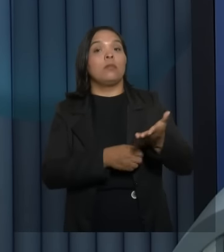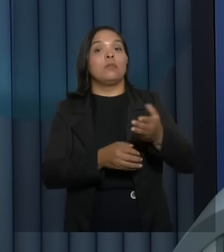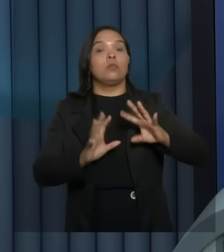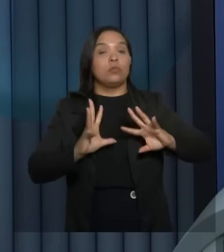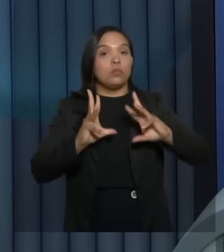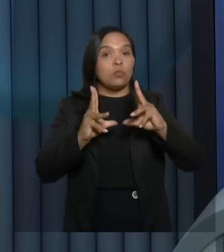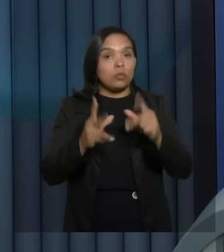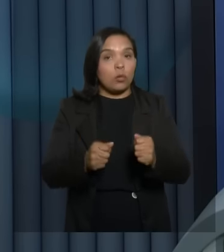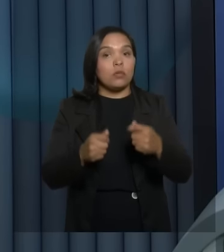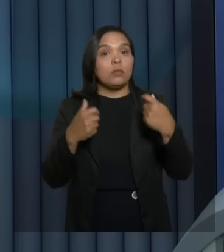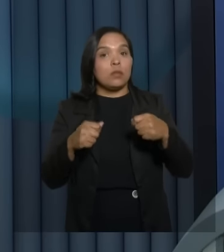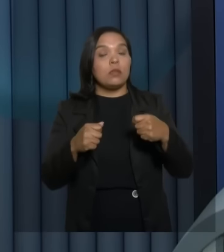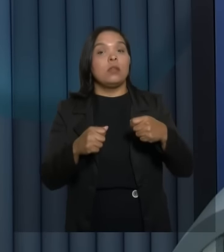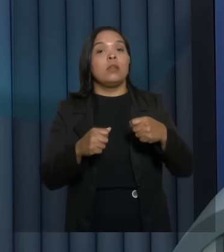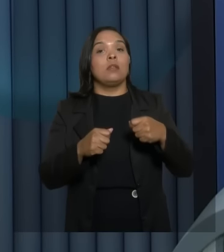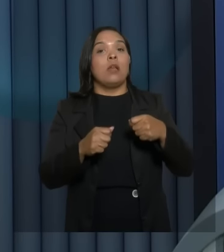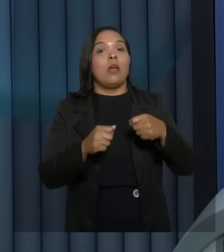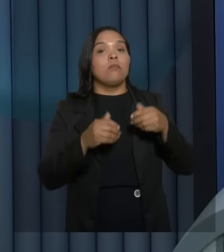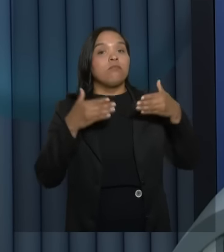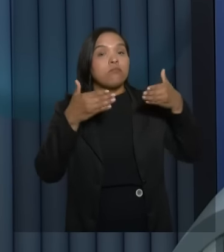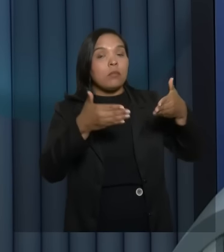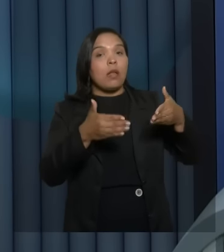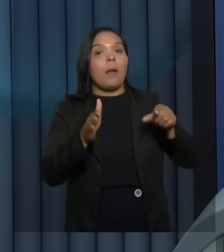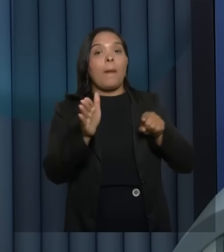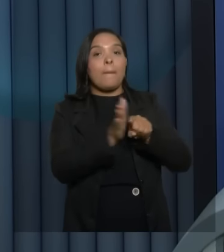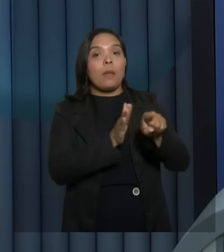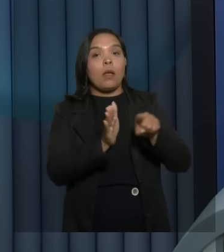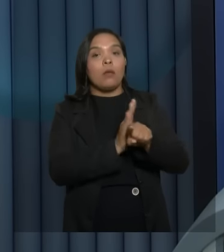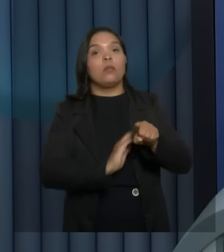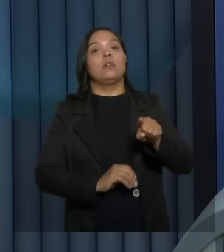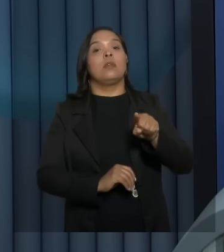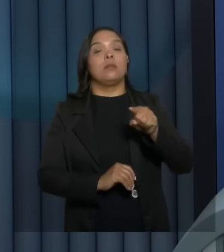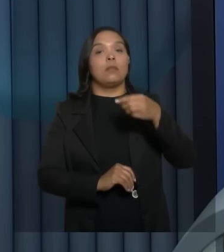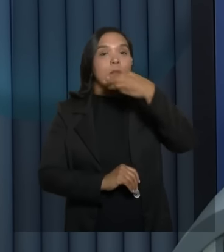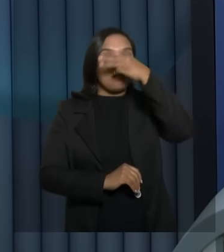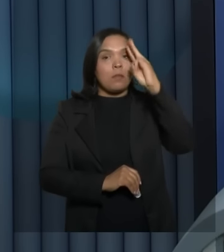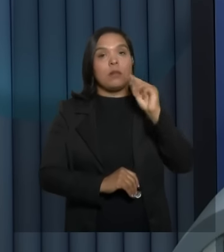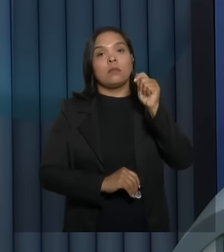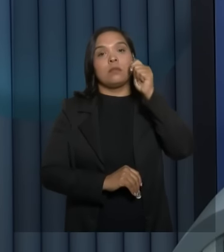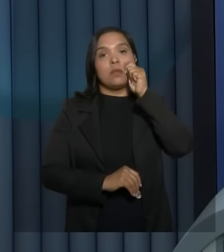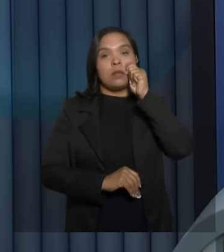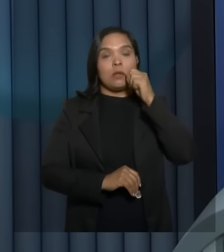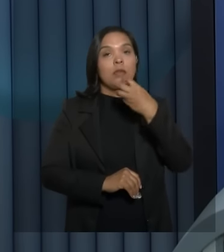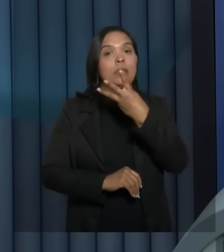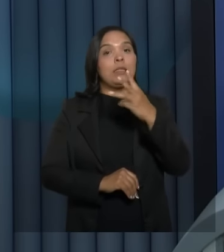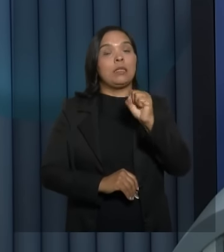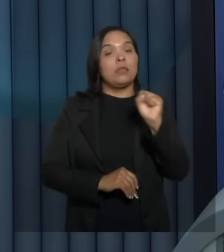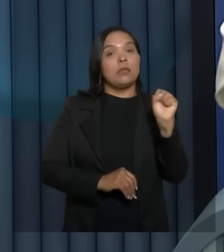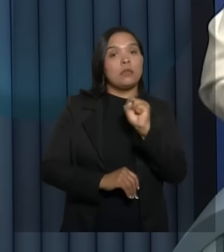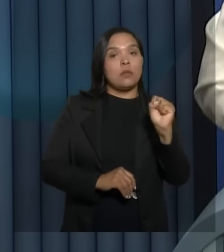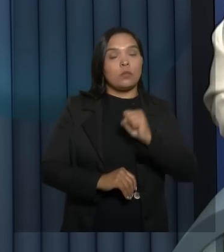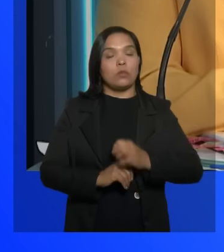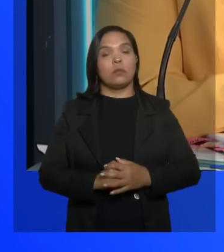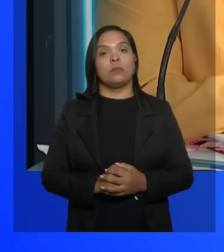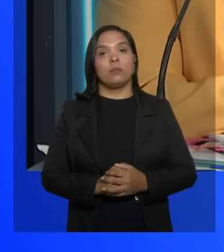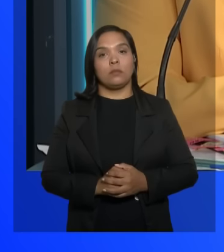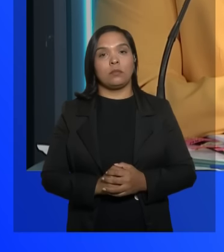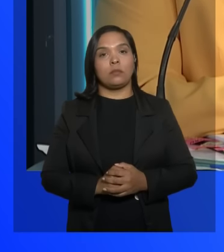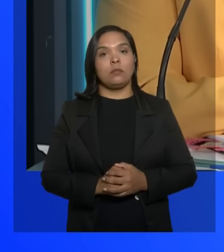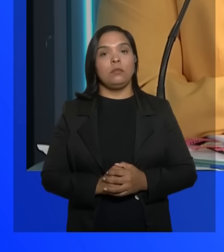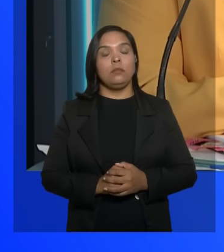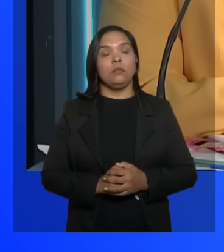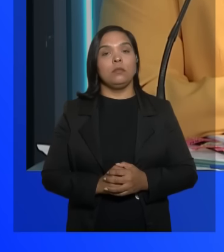direcionar obrigatoriamente a sua pergunta para o candidato Marcos Adriano nessa rodada. 30 segundos para a pergunta. Pois não.